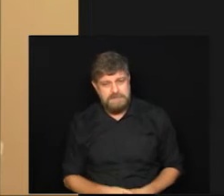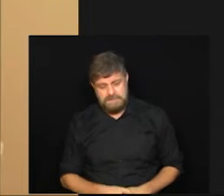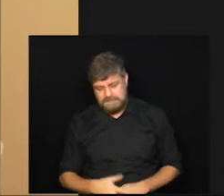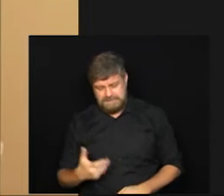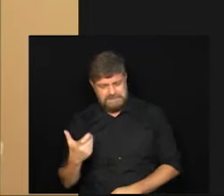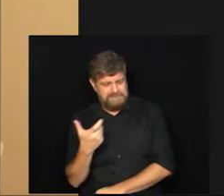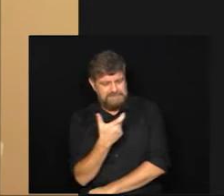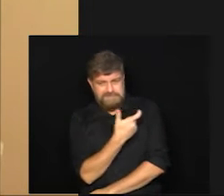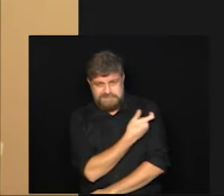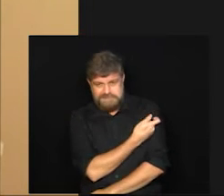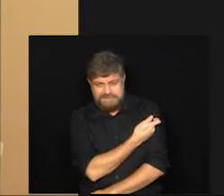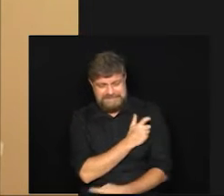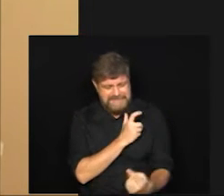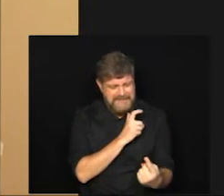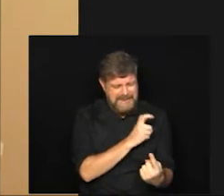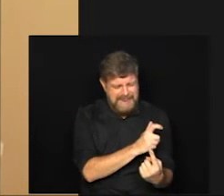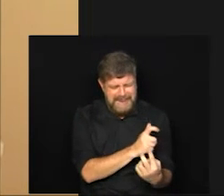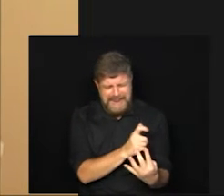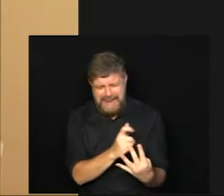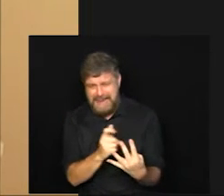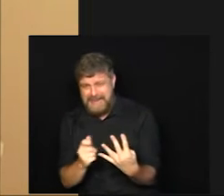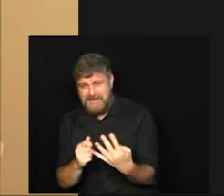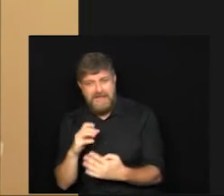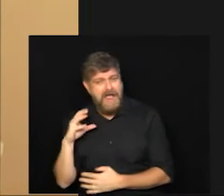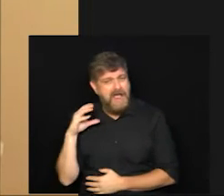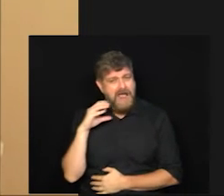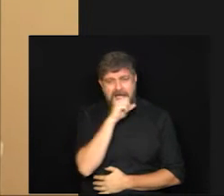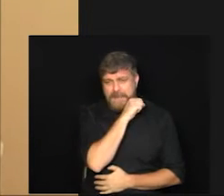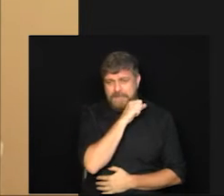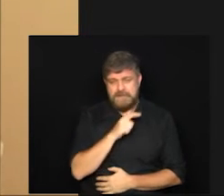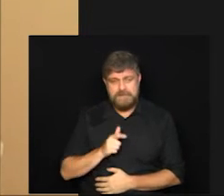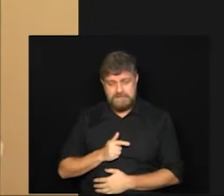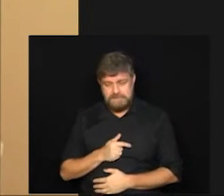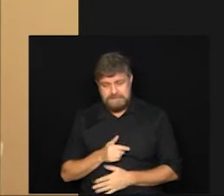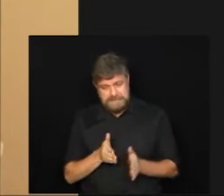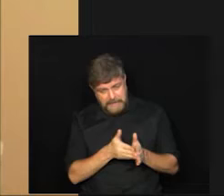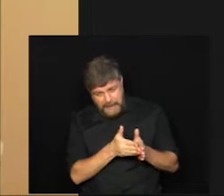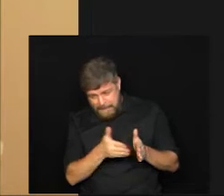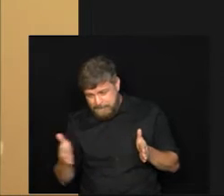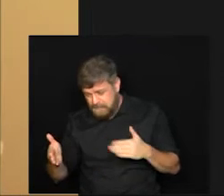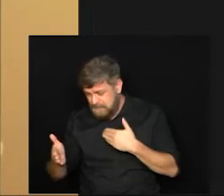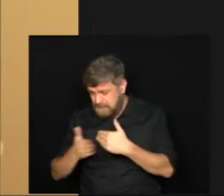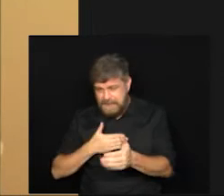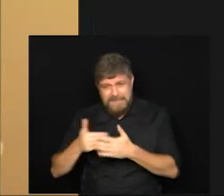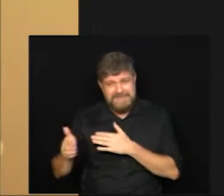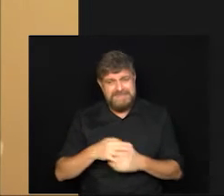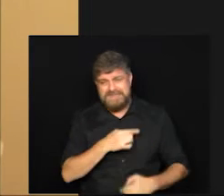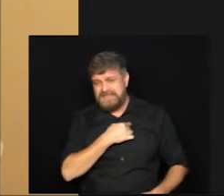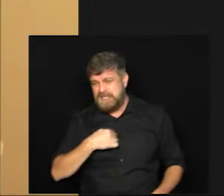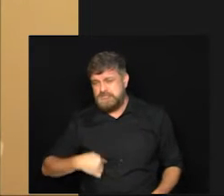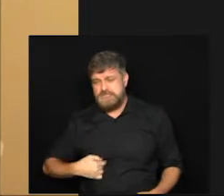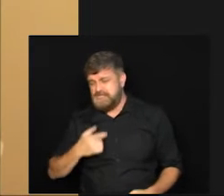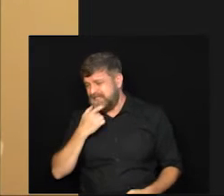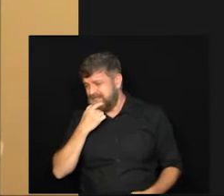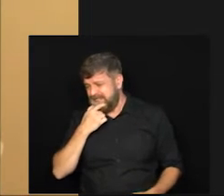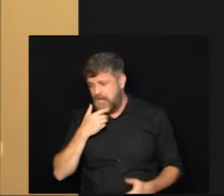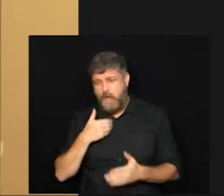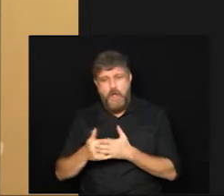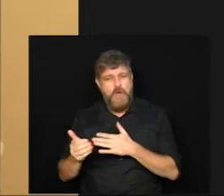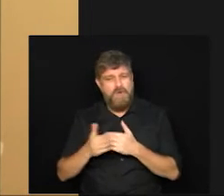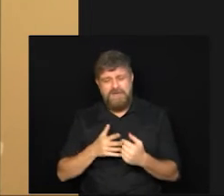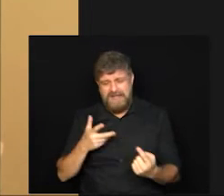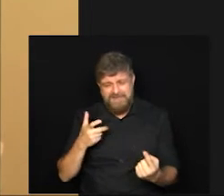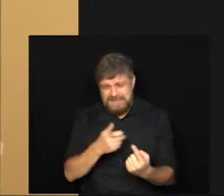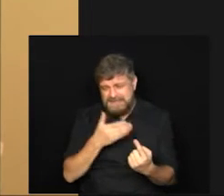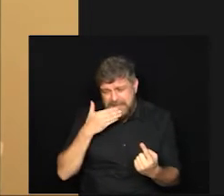vacinação rápida nesse momento independente de qual a fala qual a melhor